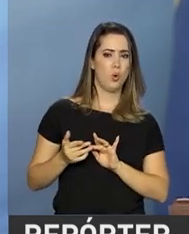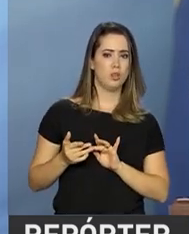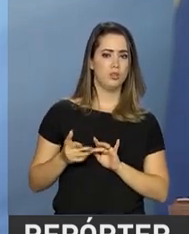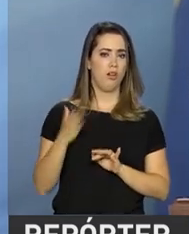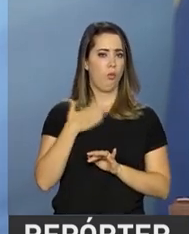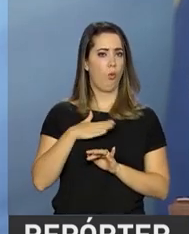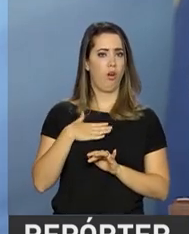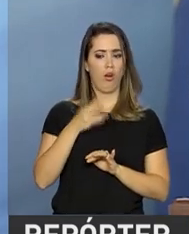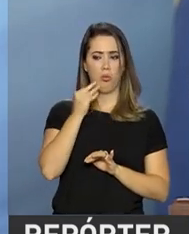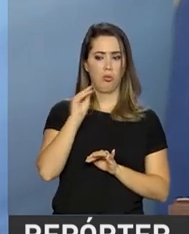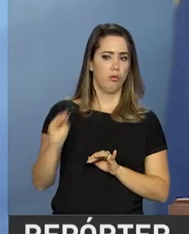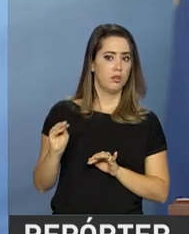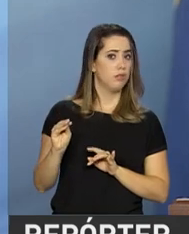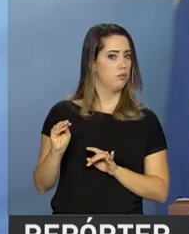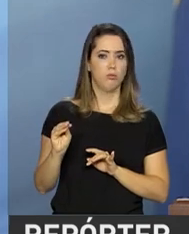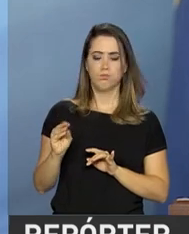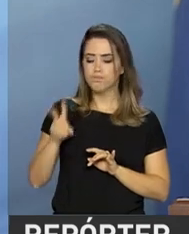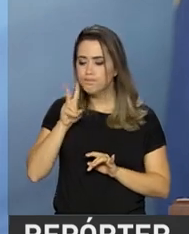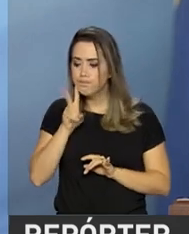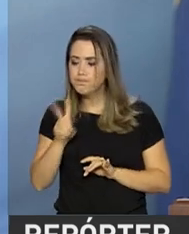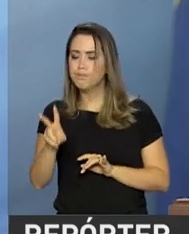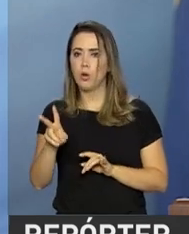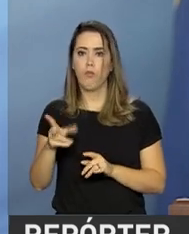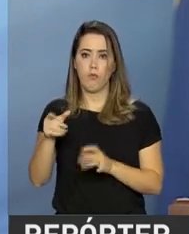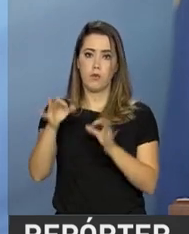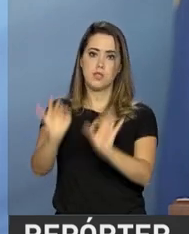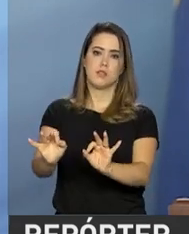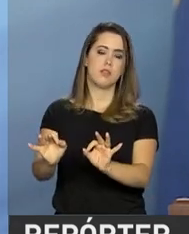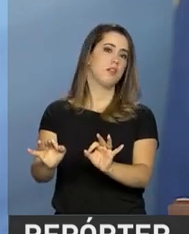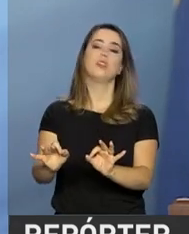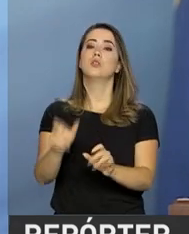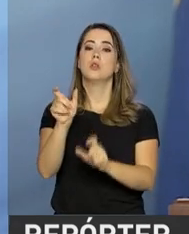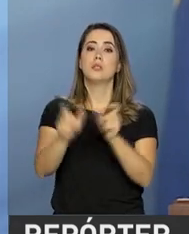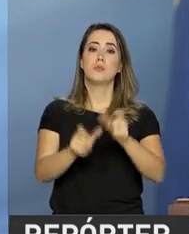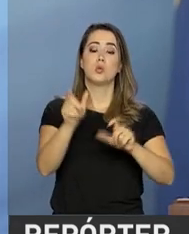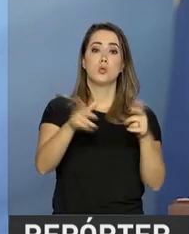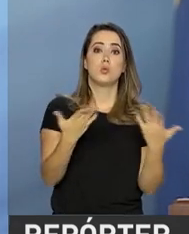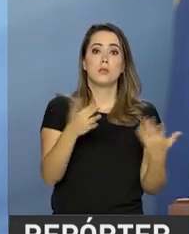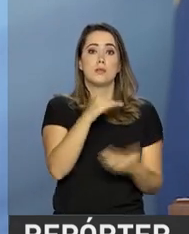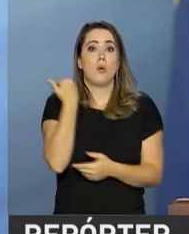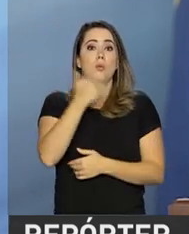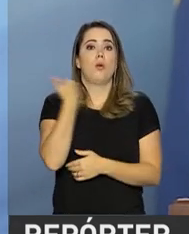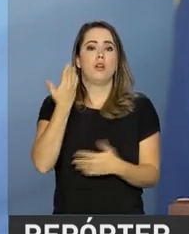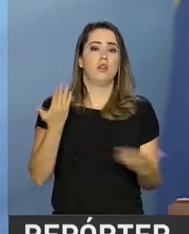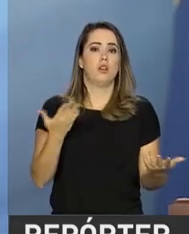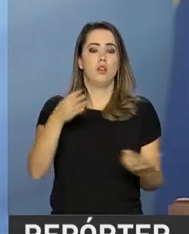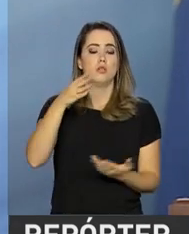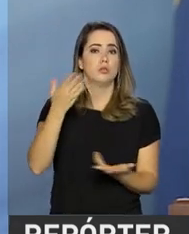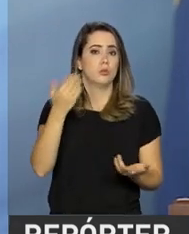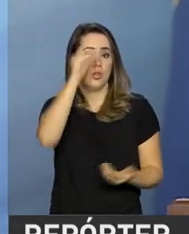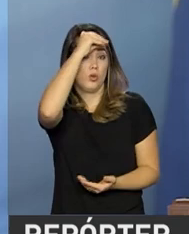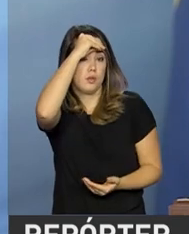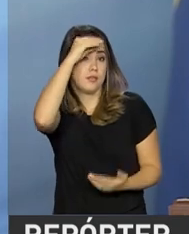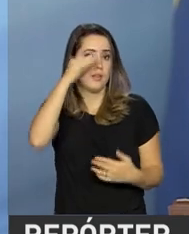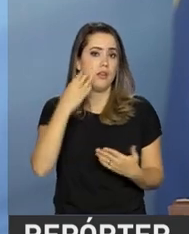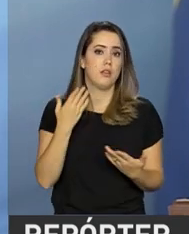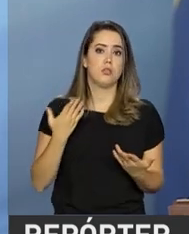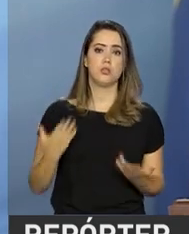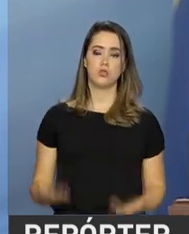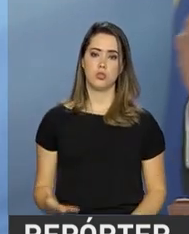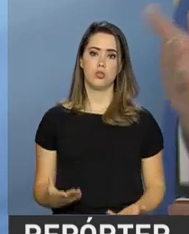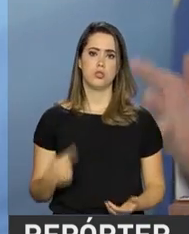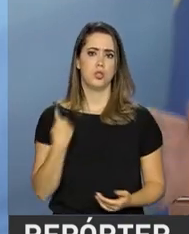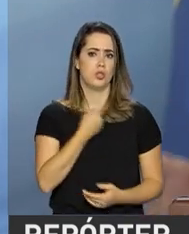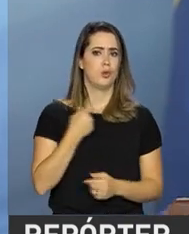a morte de inocentes e é intolerável que nós